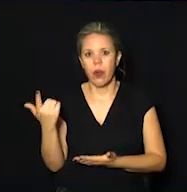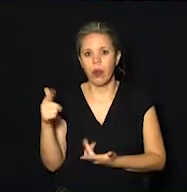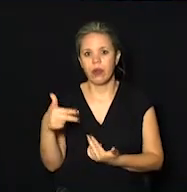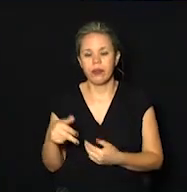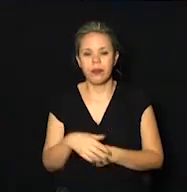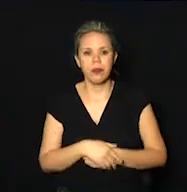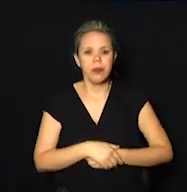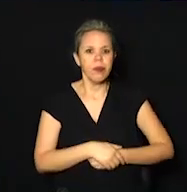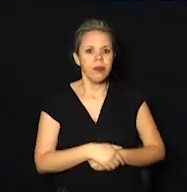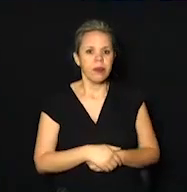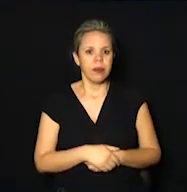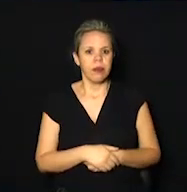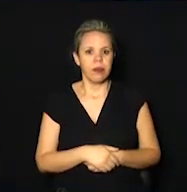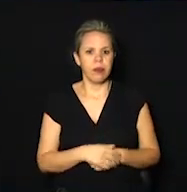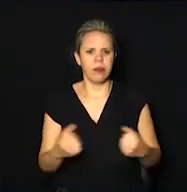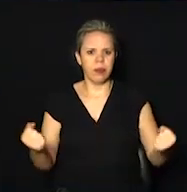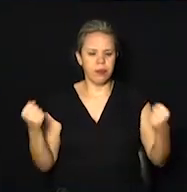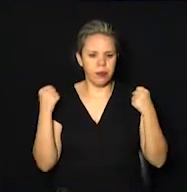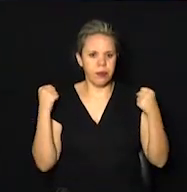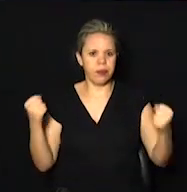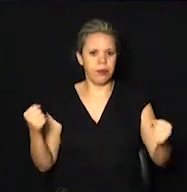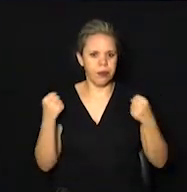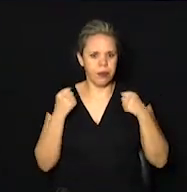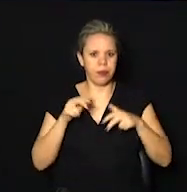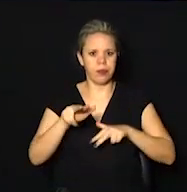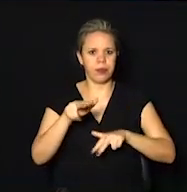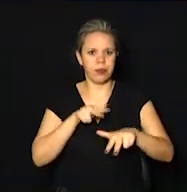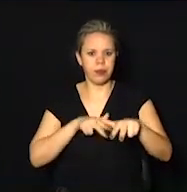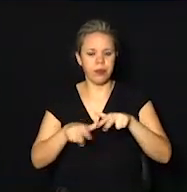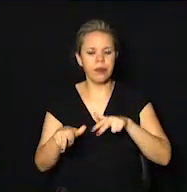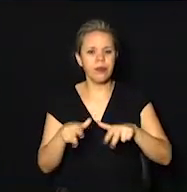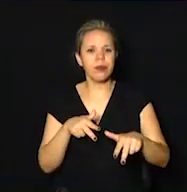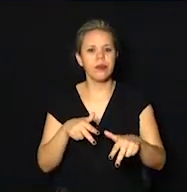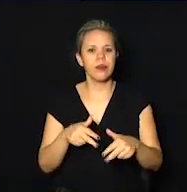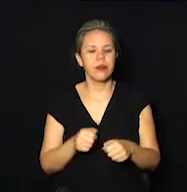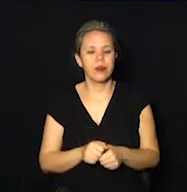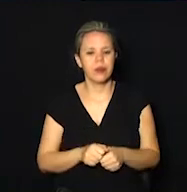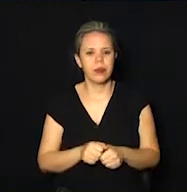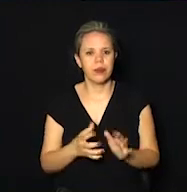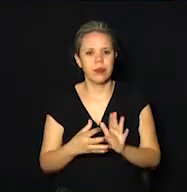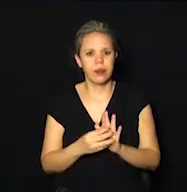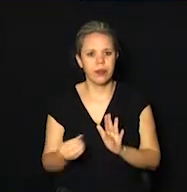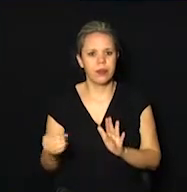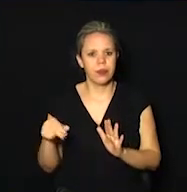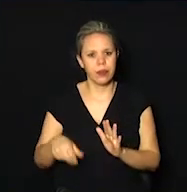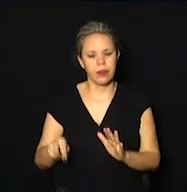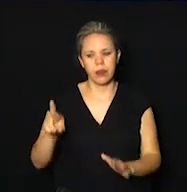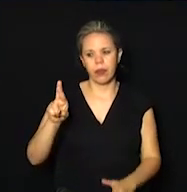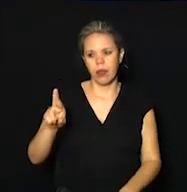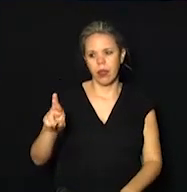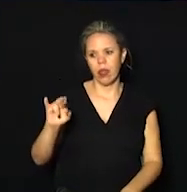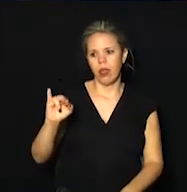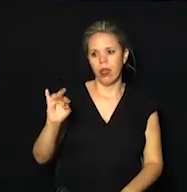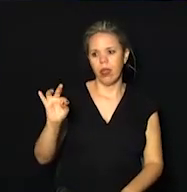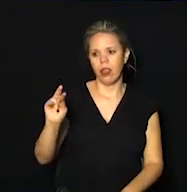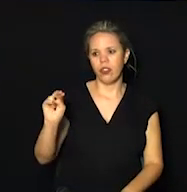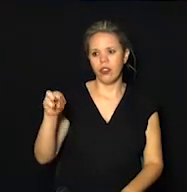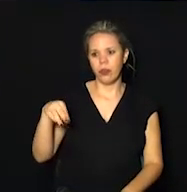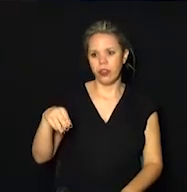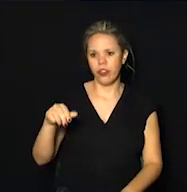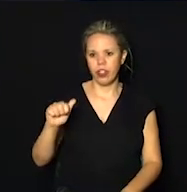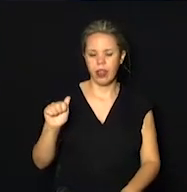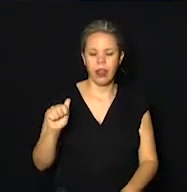coisa. Quero falar de ginástica rítmica, que é mais uma atividade, é mais uma modalidade que está tentando voltar, retornar